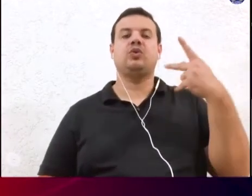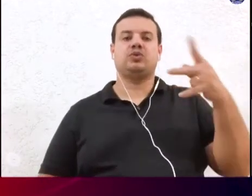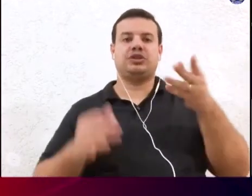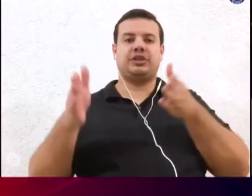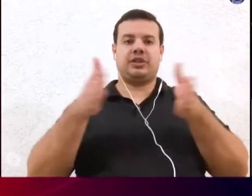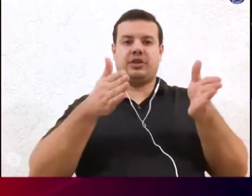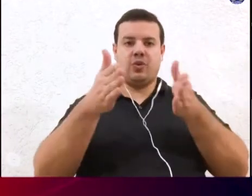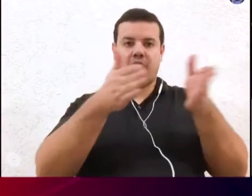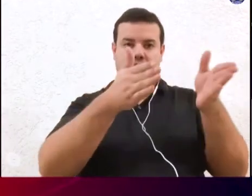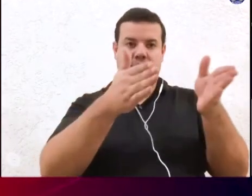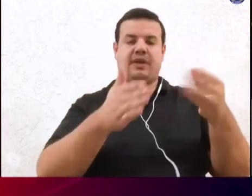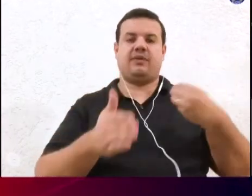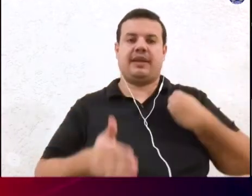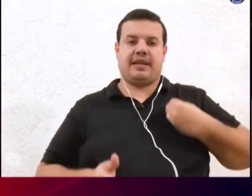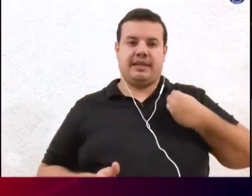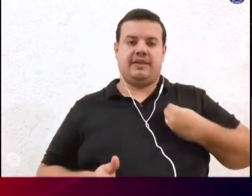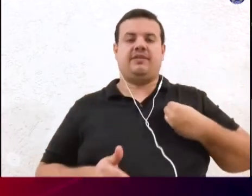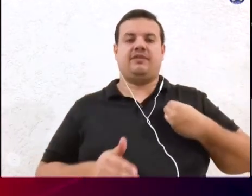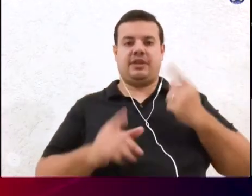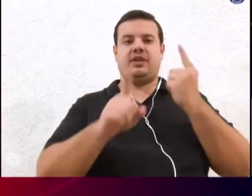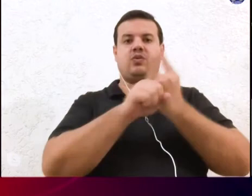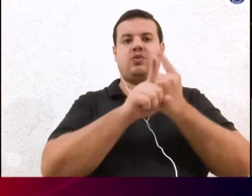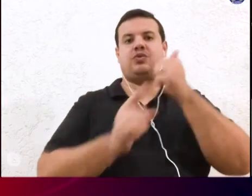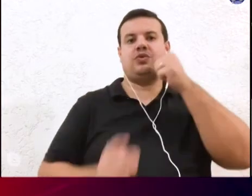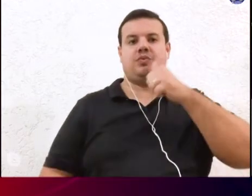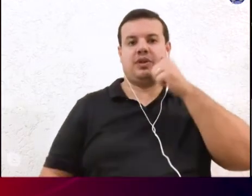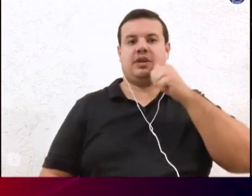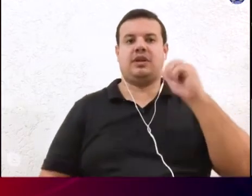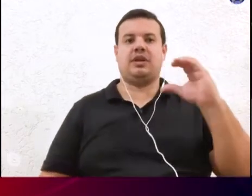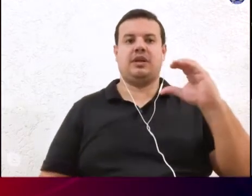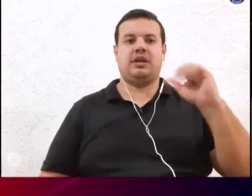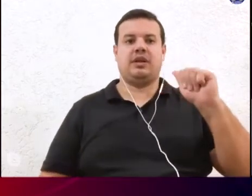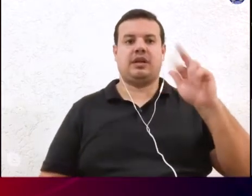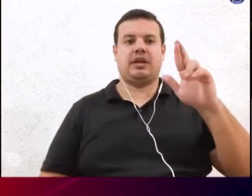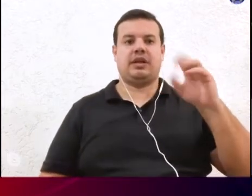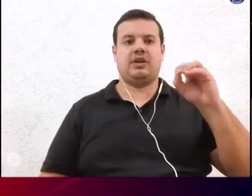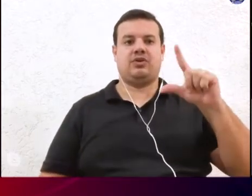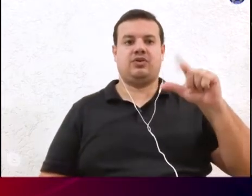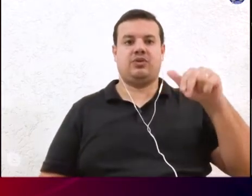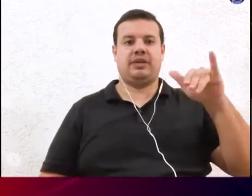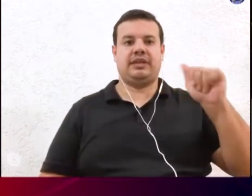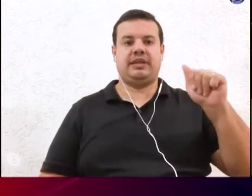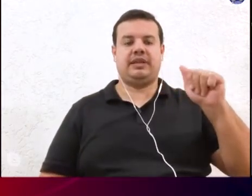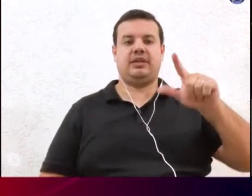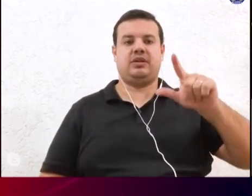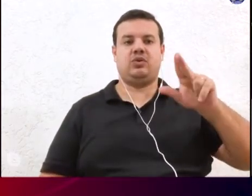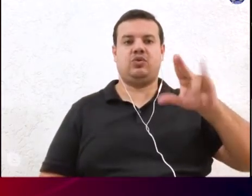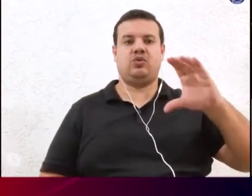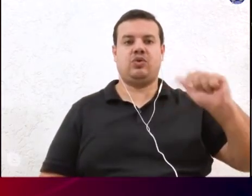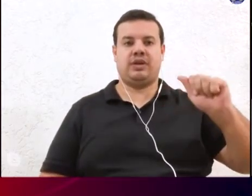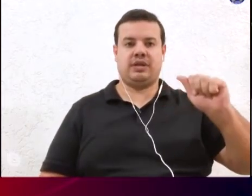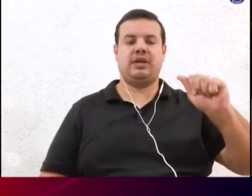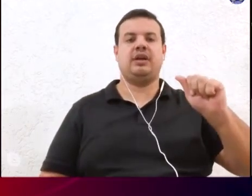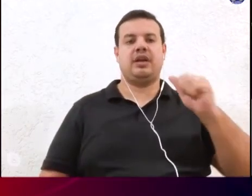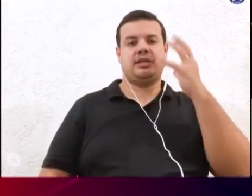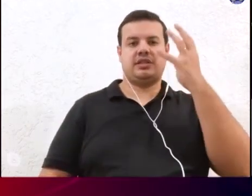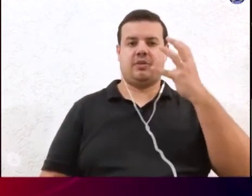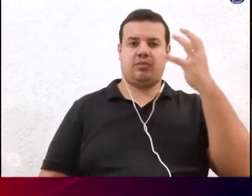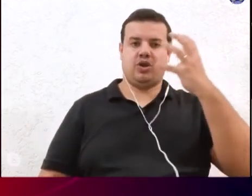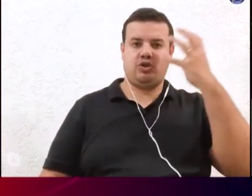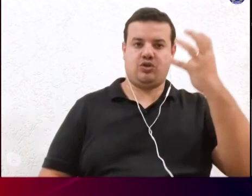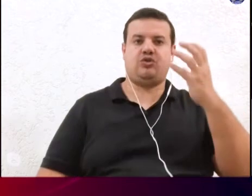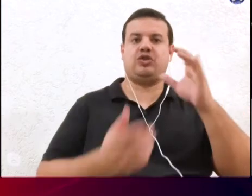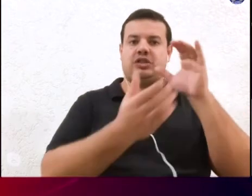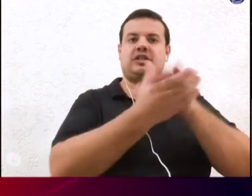o da senhora Carolina de Luca com quem se apaixonou e com quem se casou tendo como fruto desse amor os